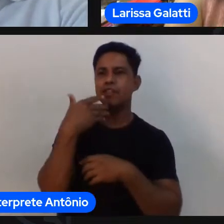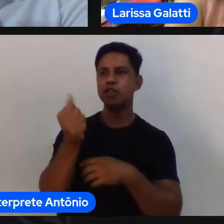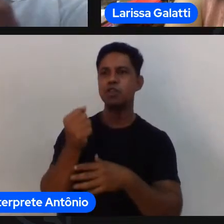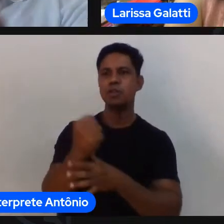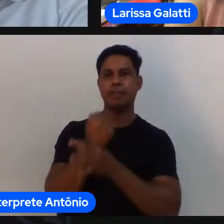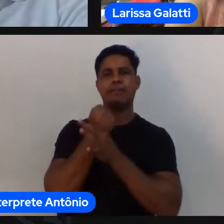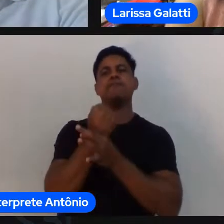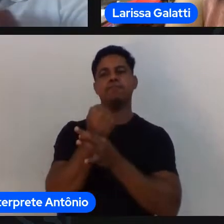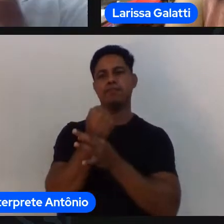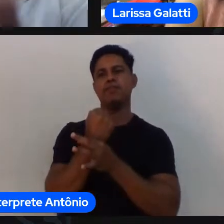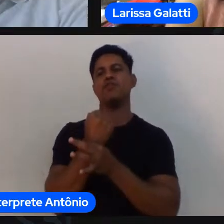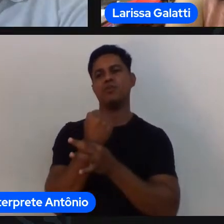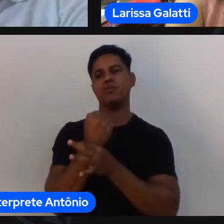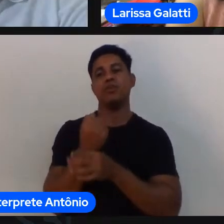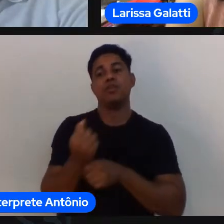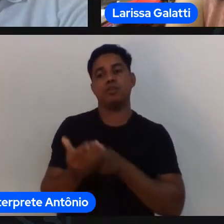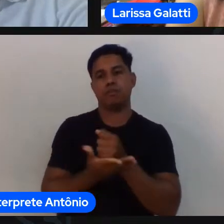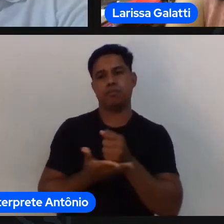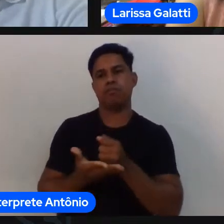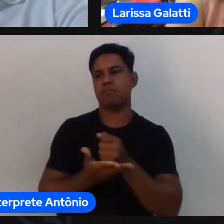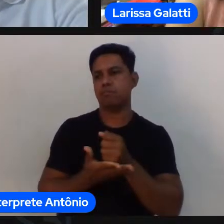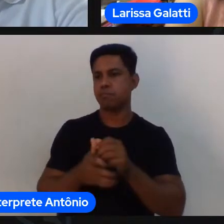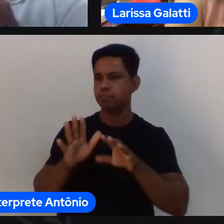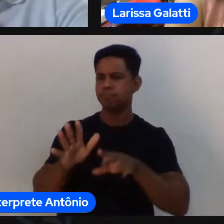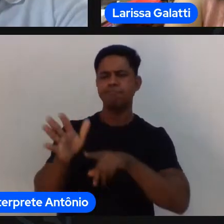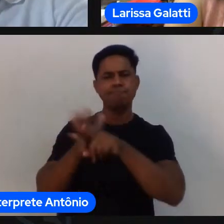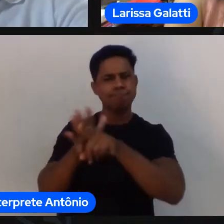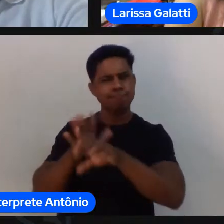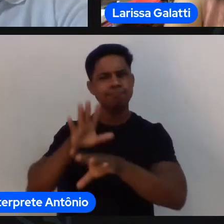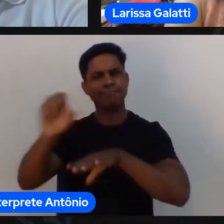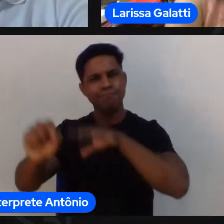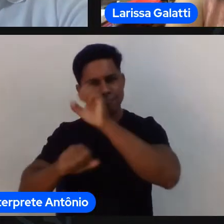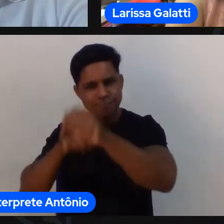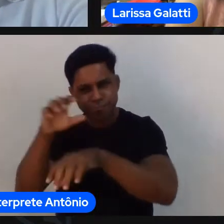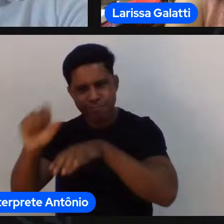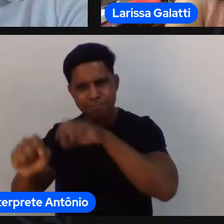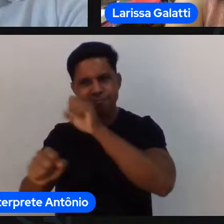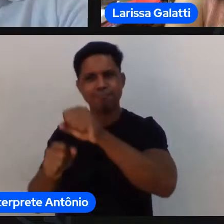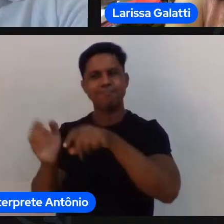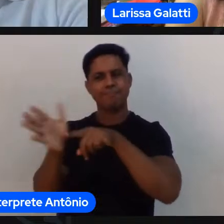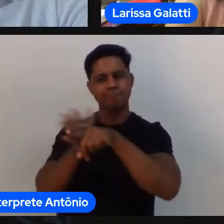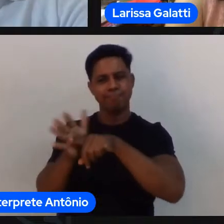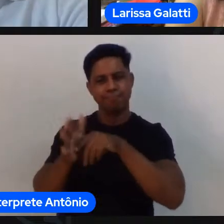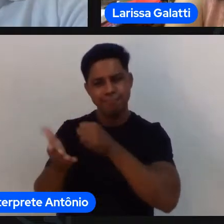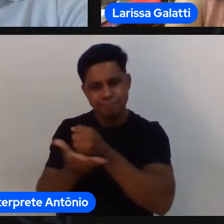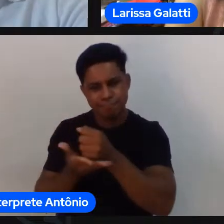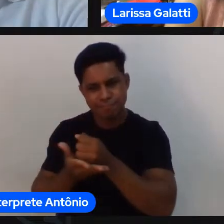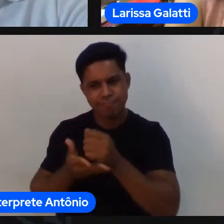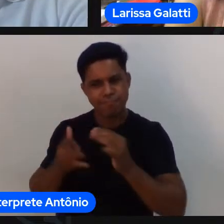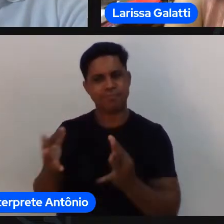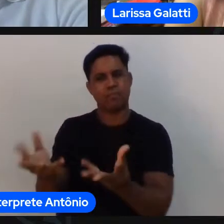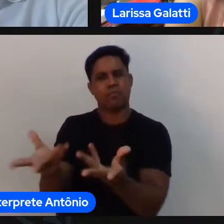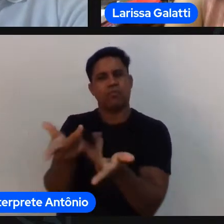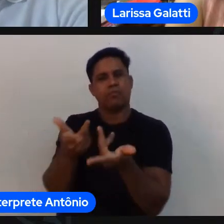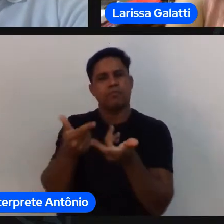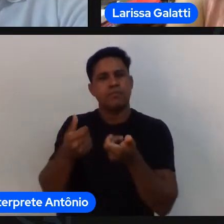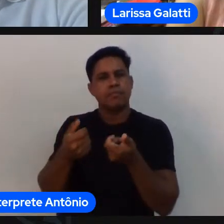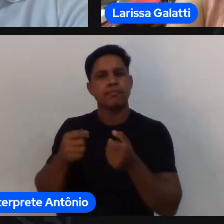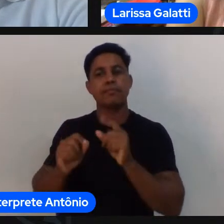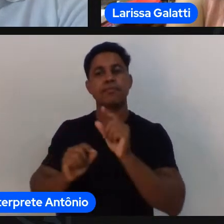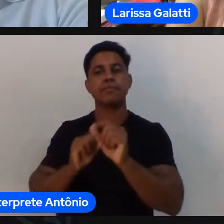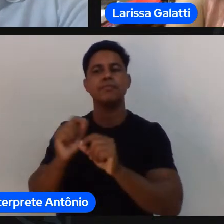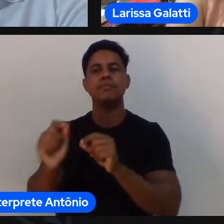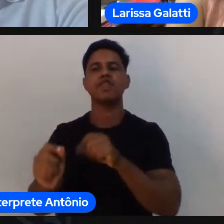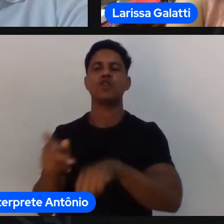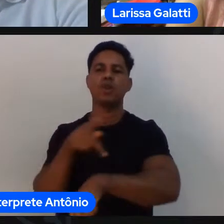motivado pra buscar mais embasamentos ainda né que possamos implementar as pedagogias